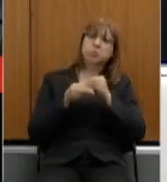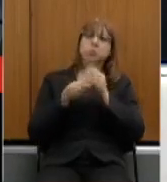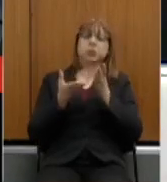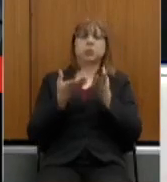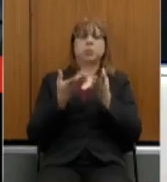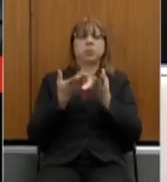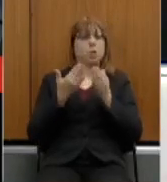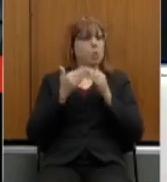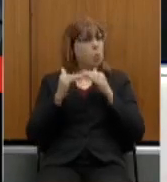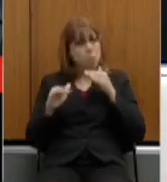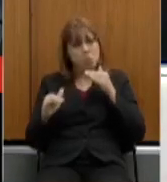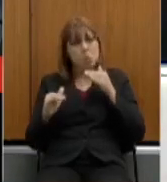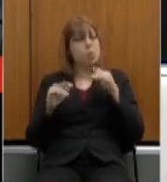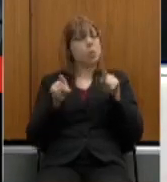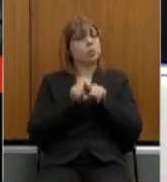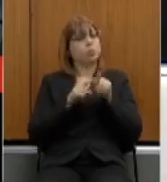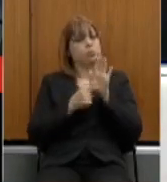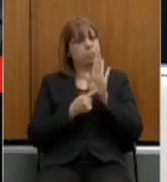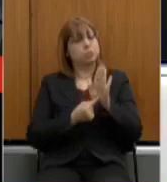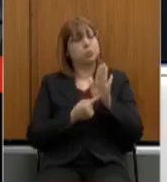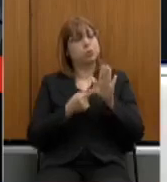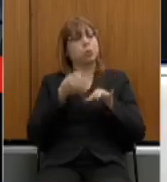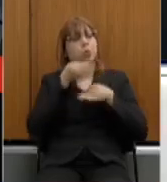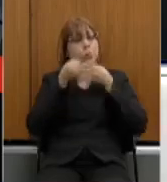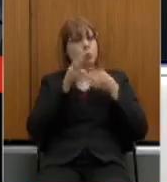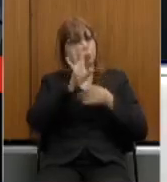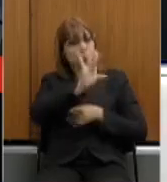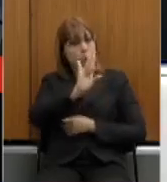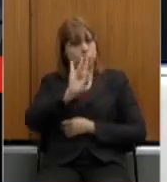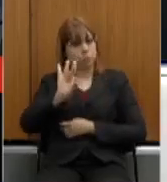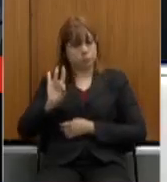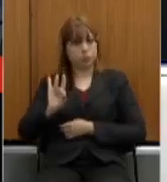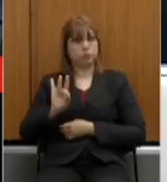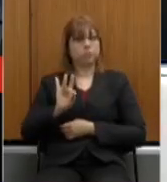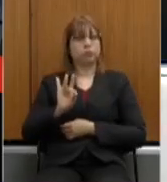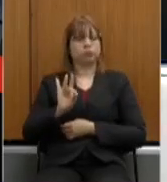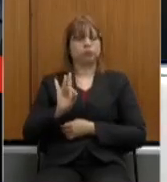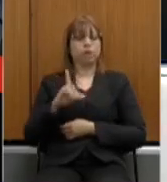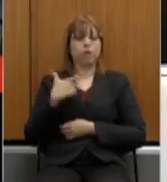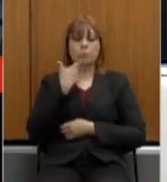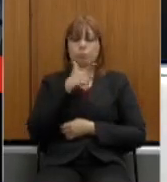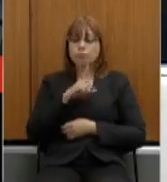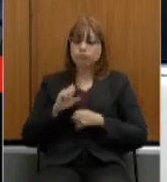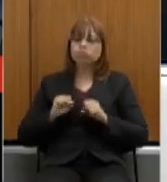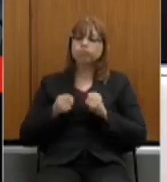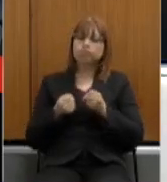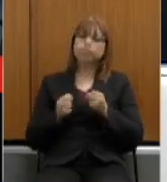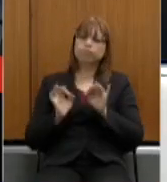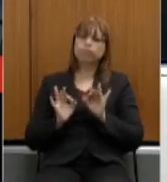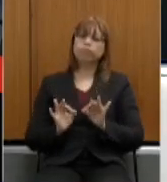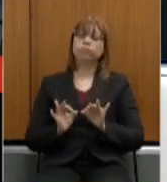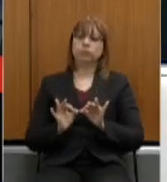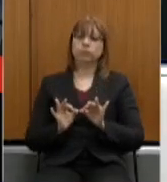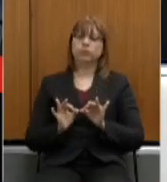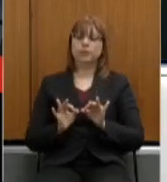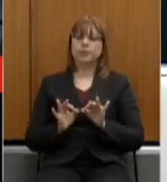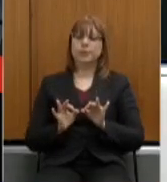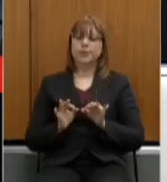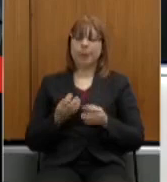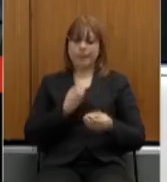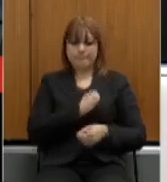apresentar sugestões porque assim garantiremos não só a maior